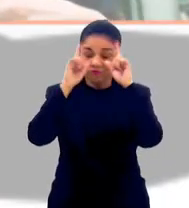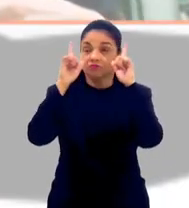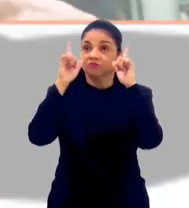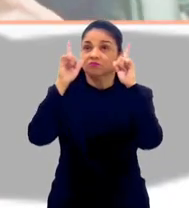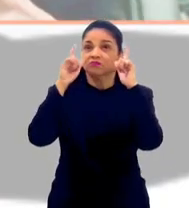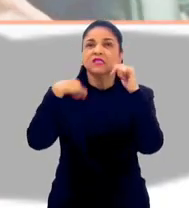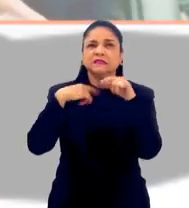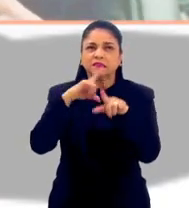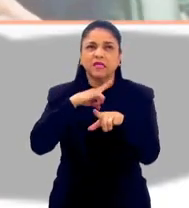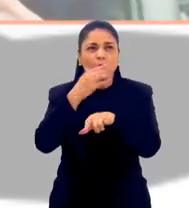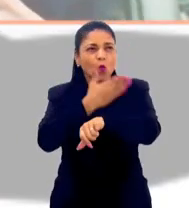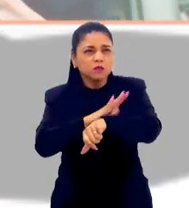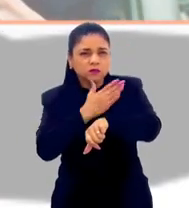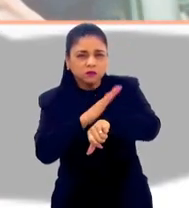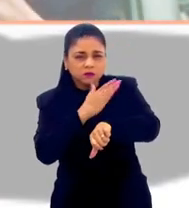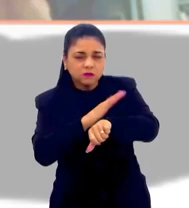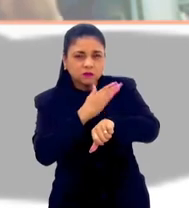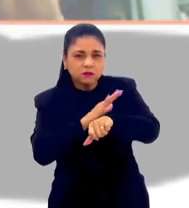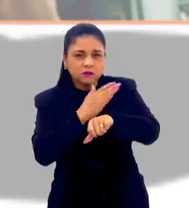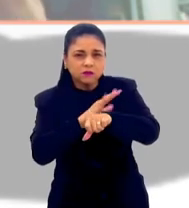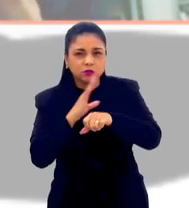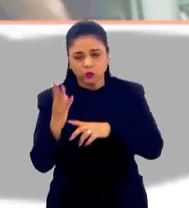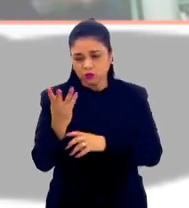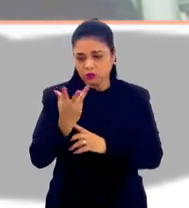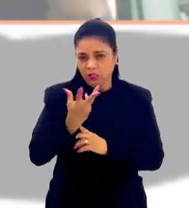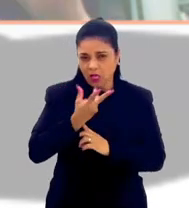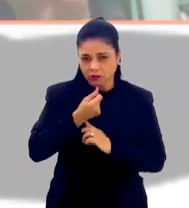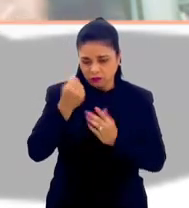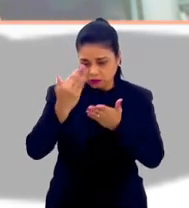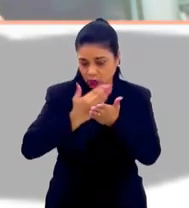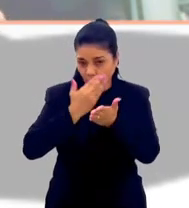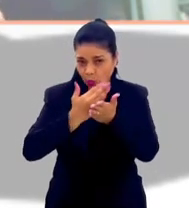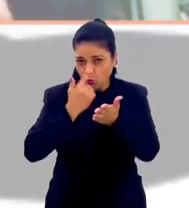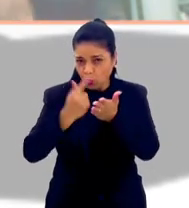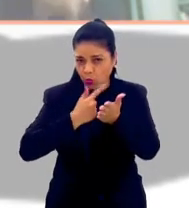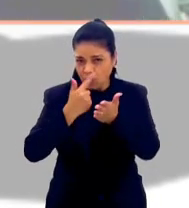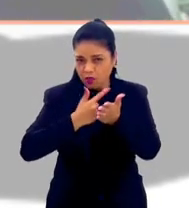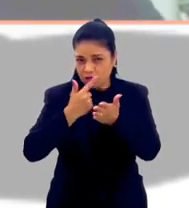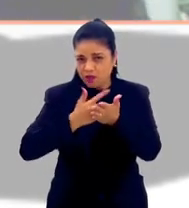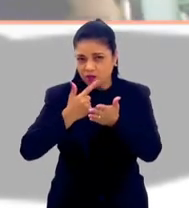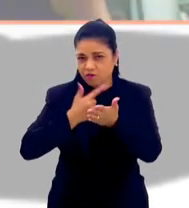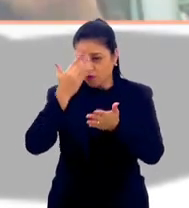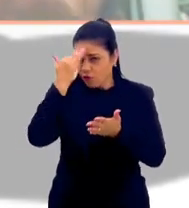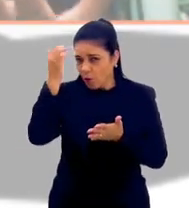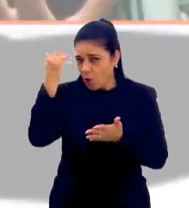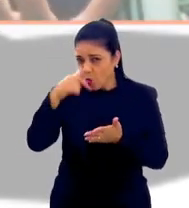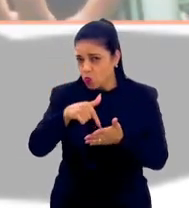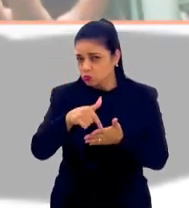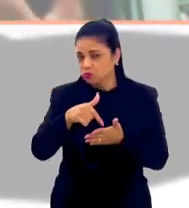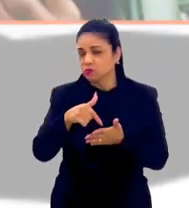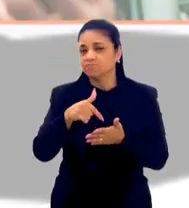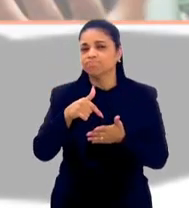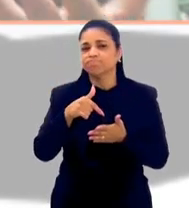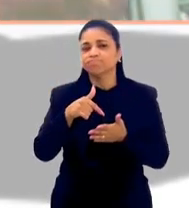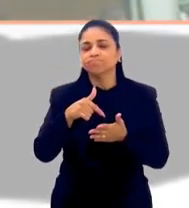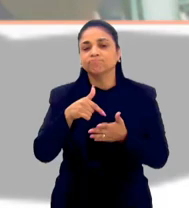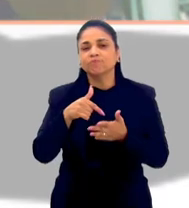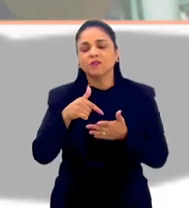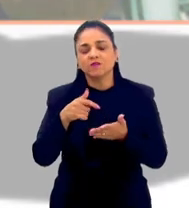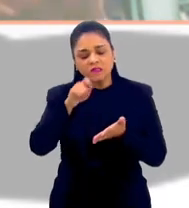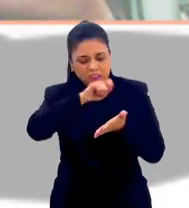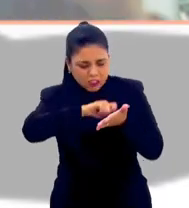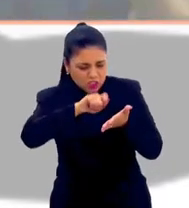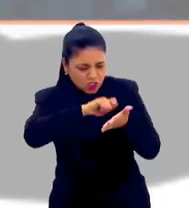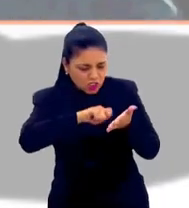Tem um exercício diário do artista, o caminho do artista, que é um livro que propõe, e na medida que você